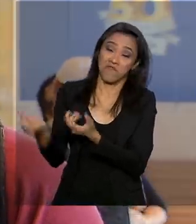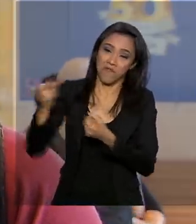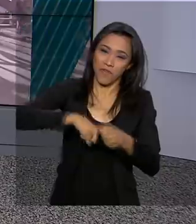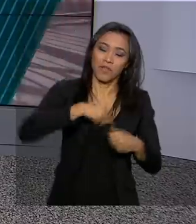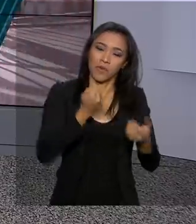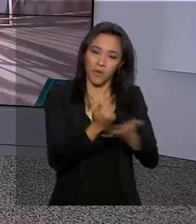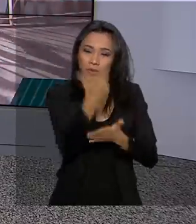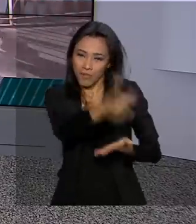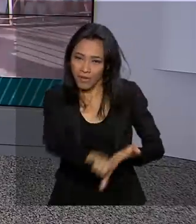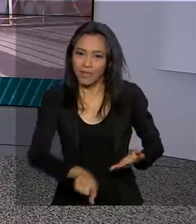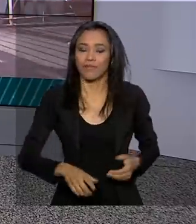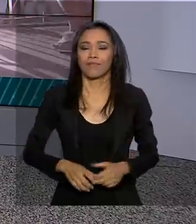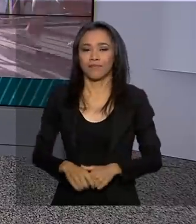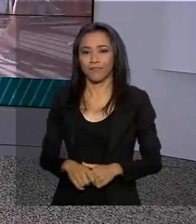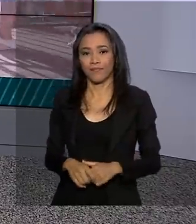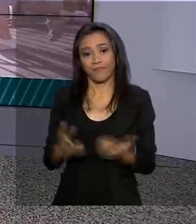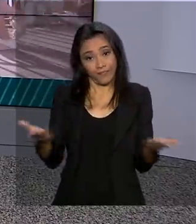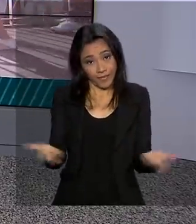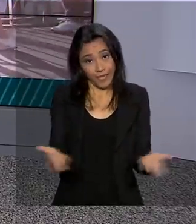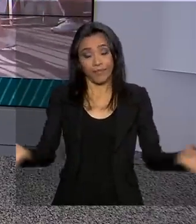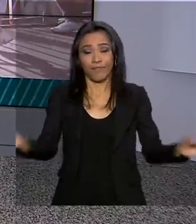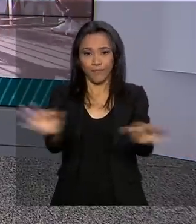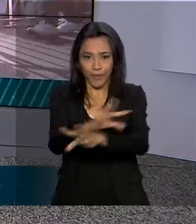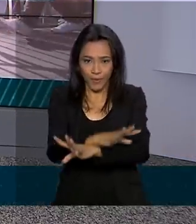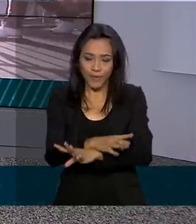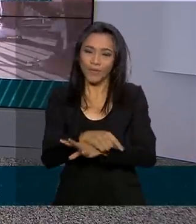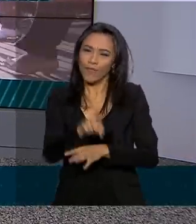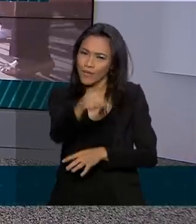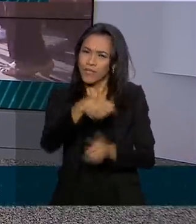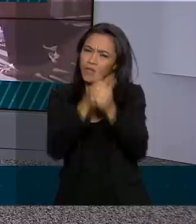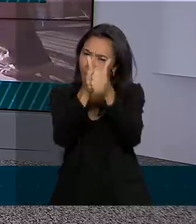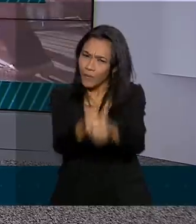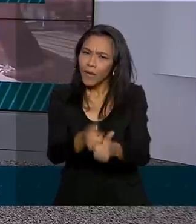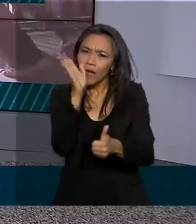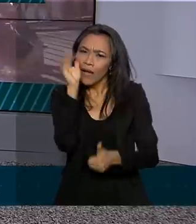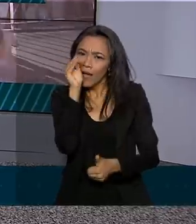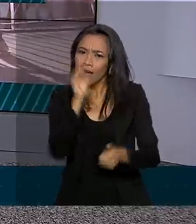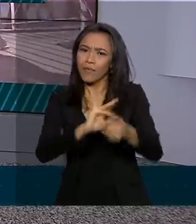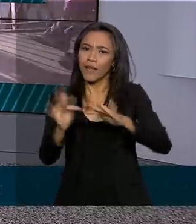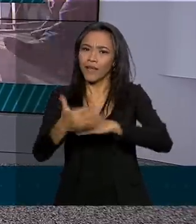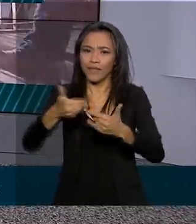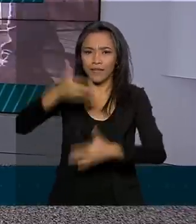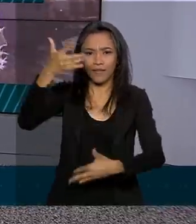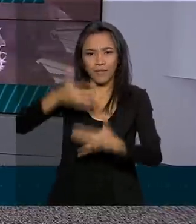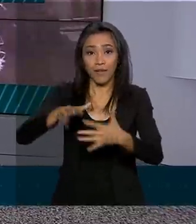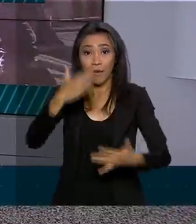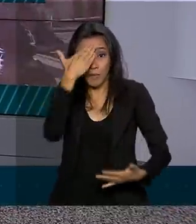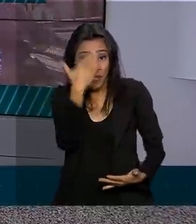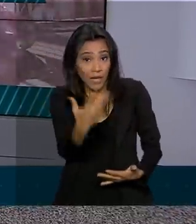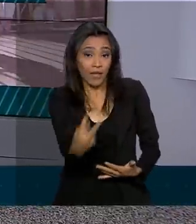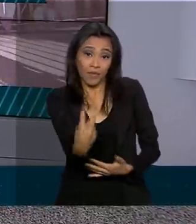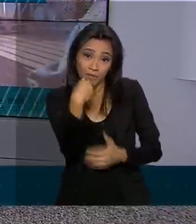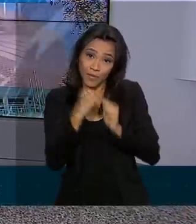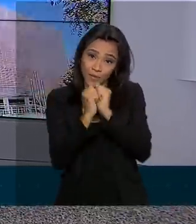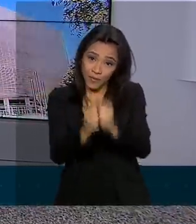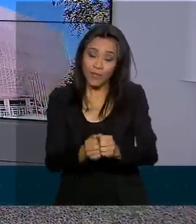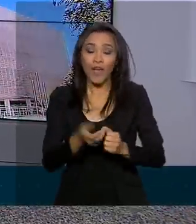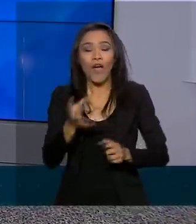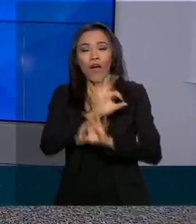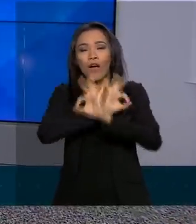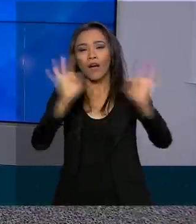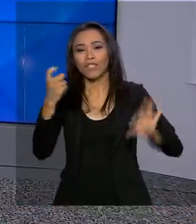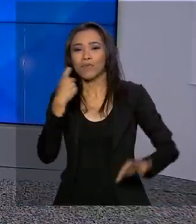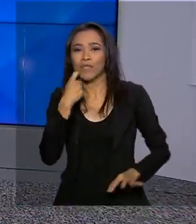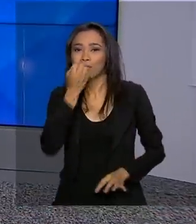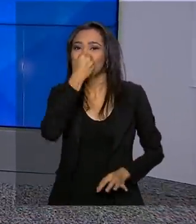mais. O Brasil em Dia fica por aqui, nos acompanhe também pelas redes sociais. Obrigada pela sua companhia, ótima sexta-feira